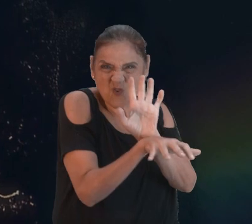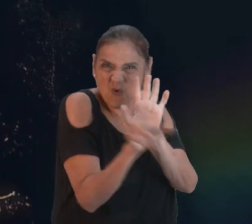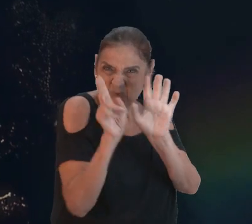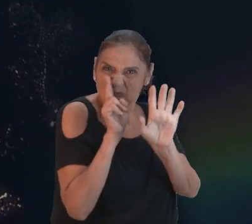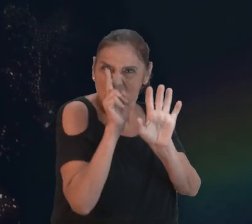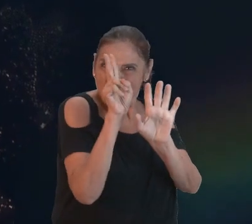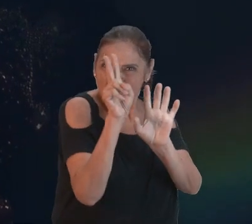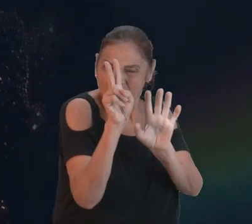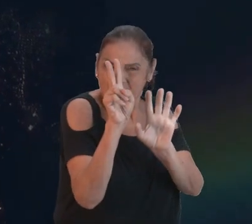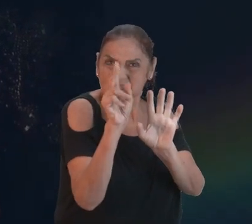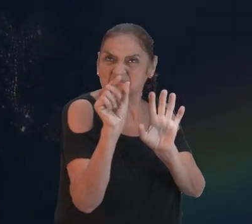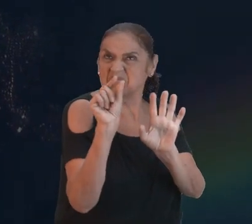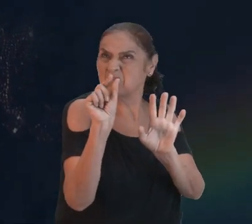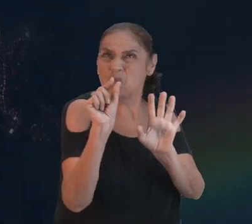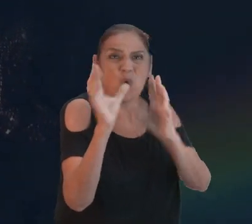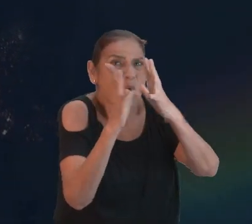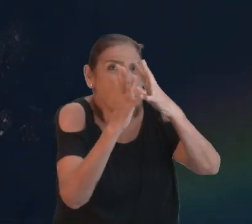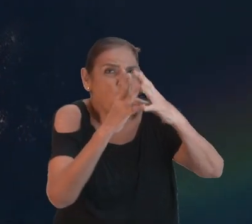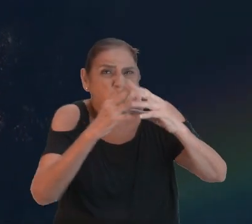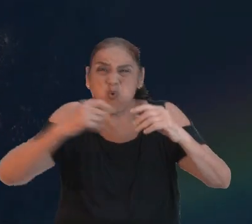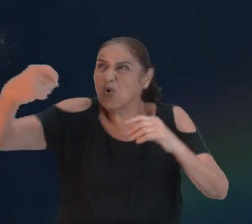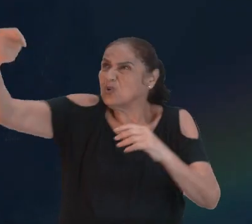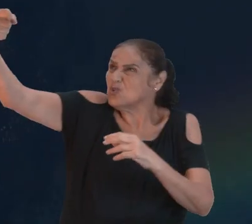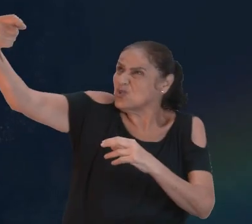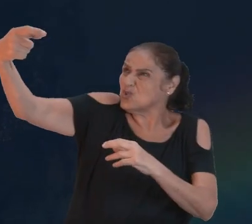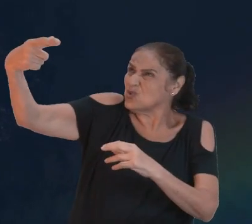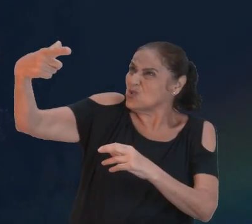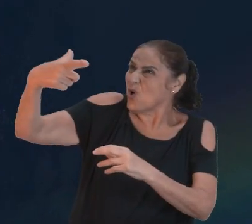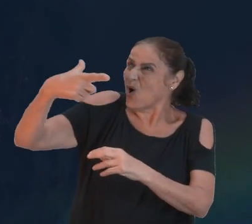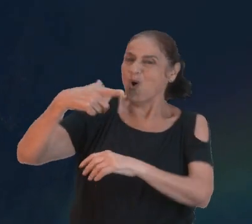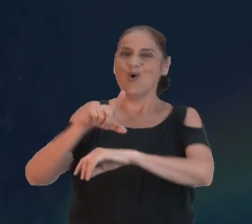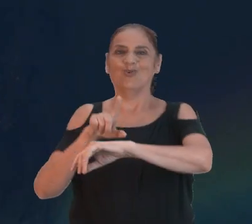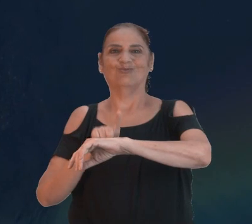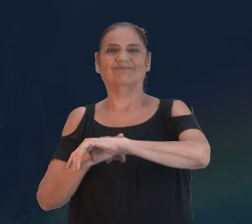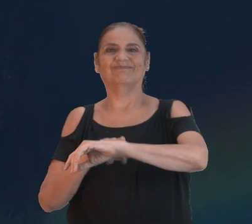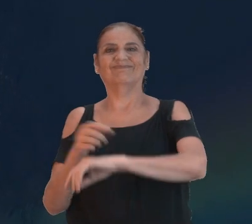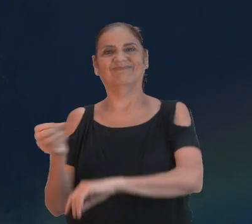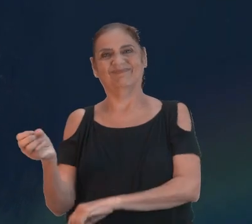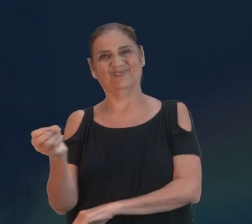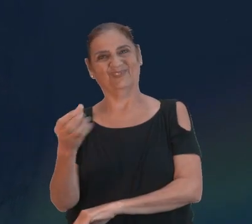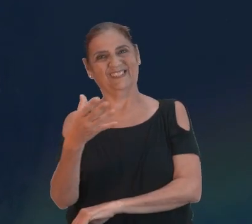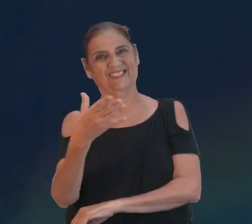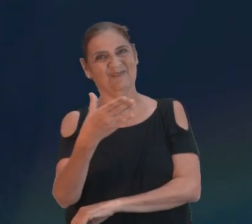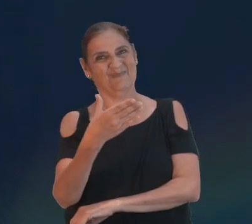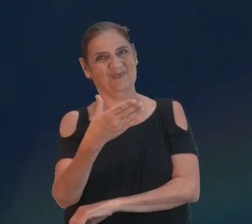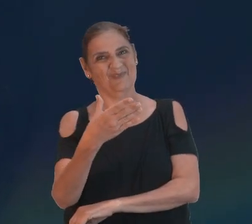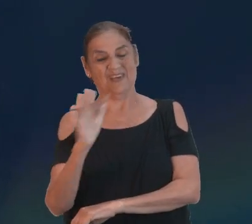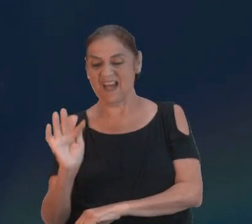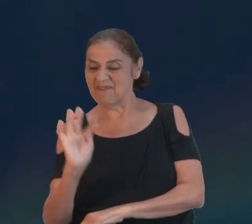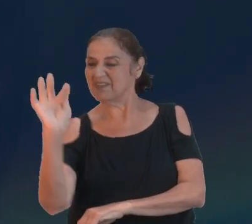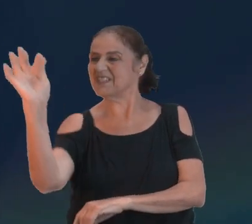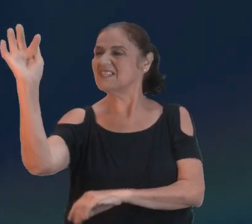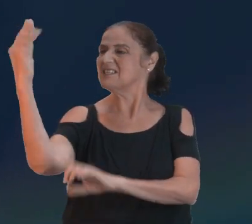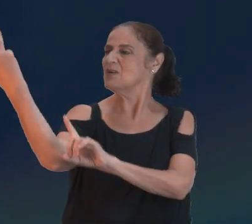mais serão diluídas pelo sol do novo tempo. A Federação